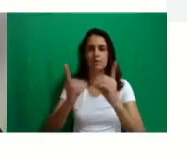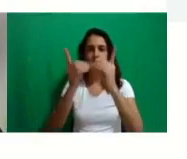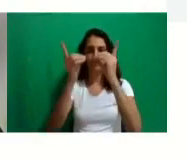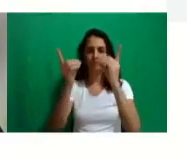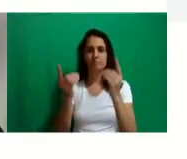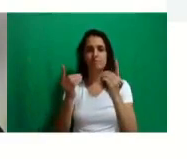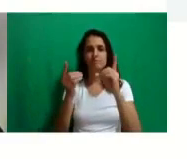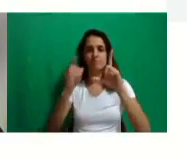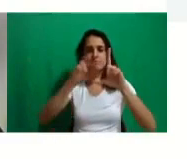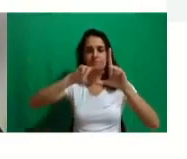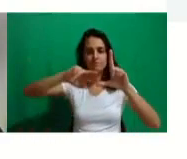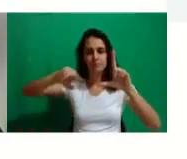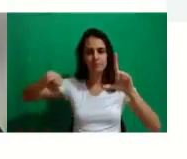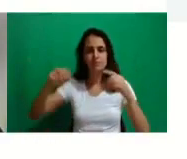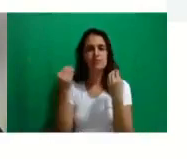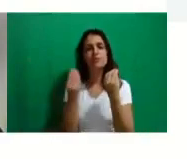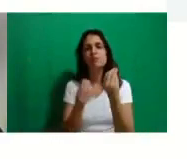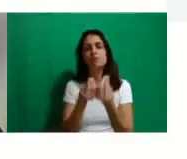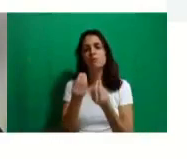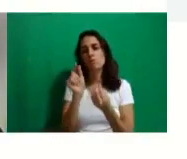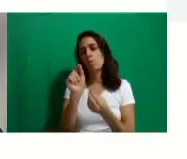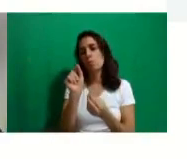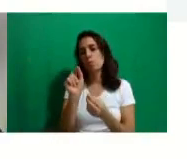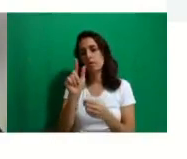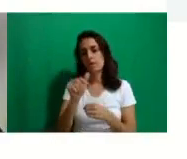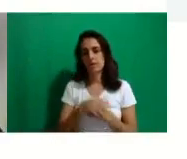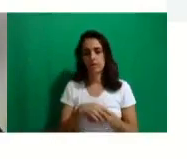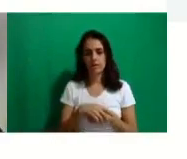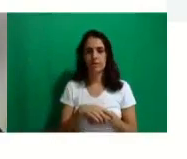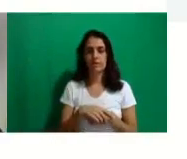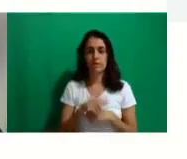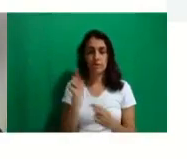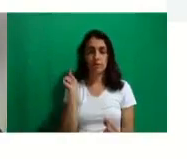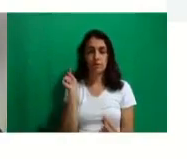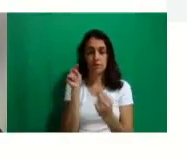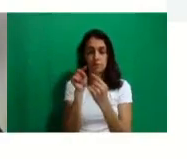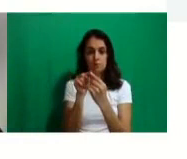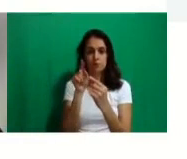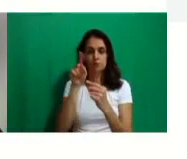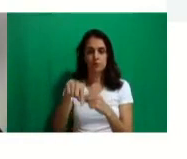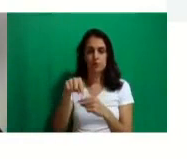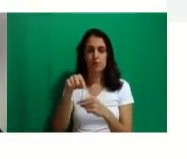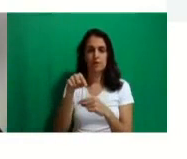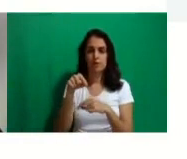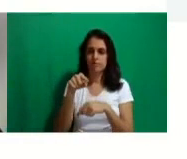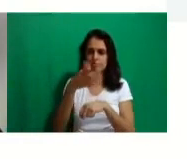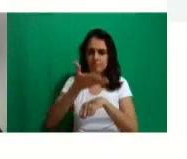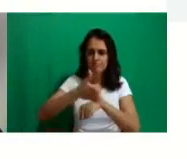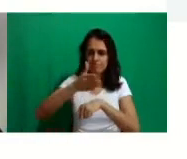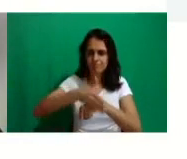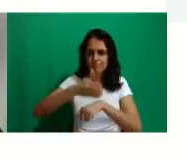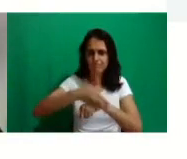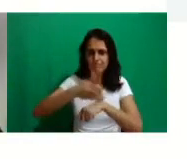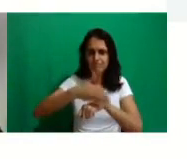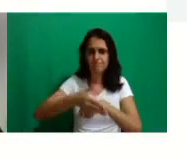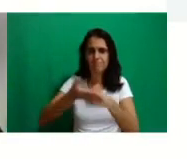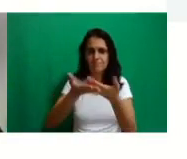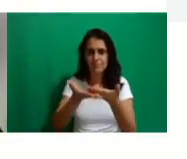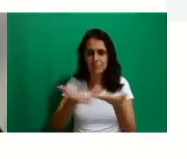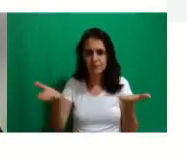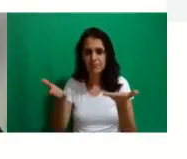ele tem por objetivo, né, capacitar vocês, quando chegam aqui,